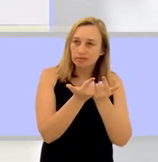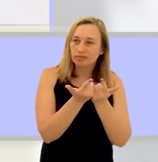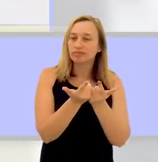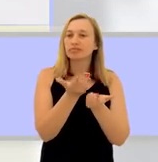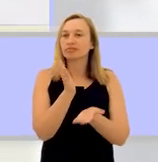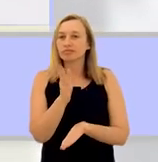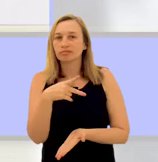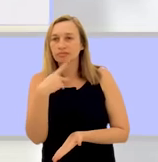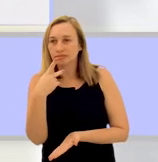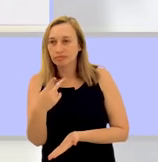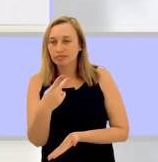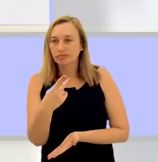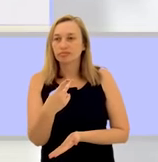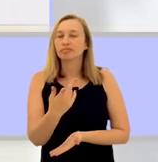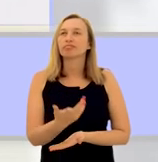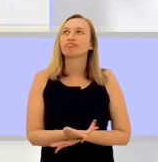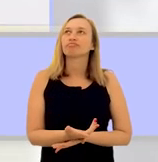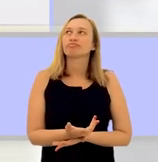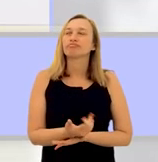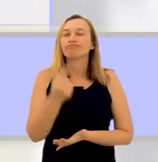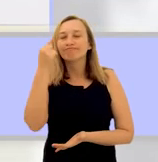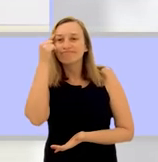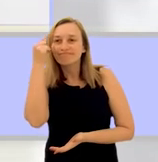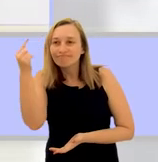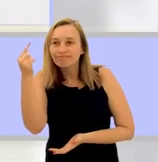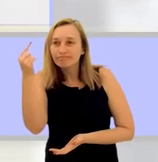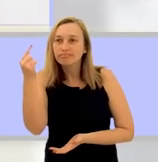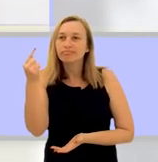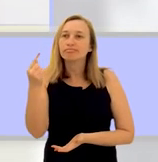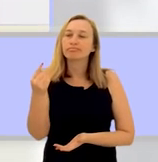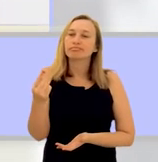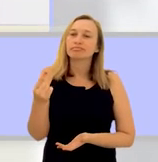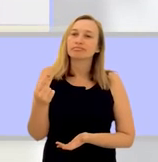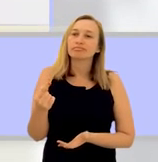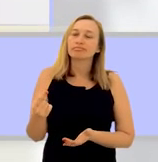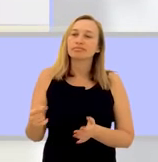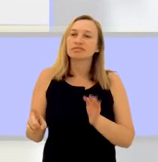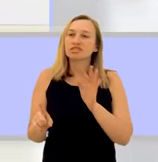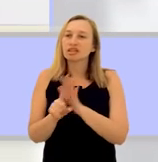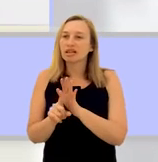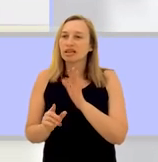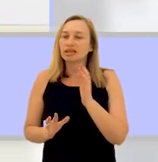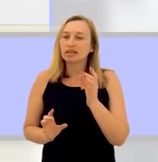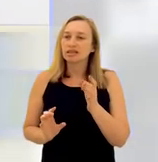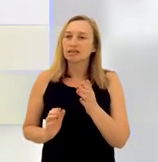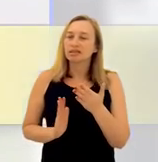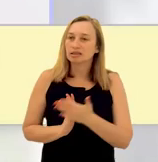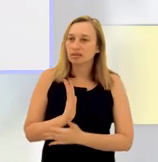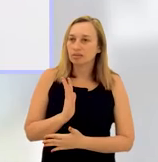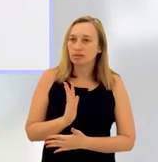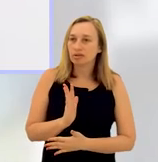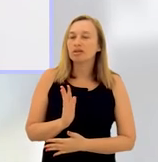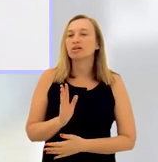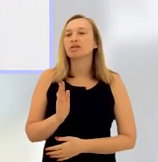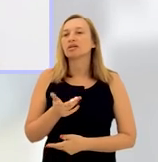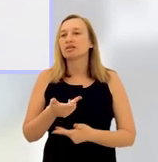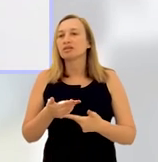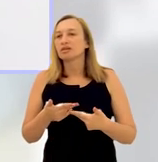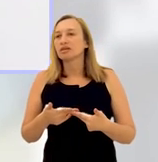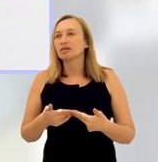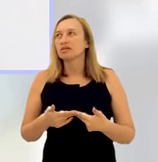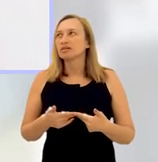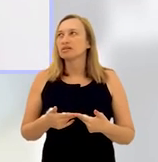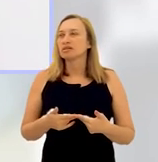Alerj, como eu disse, que teve essa ideia de vir conversar, mas também teve essa participação legislativa.